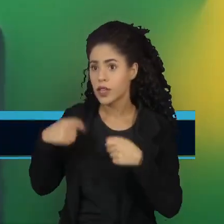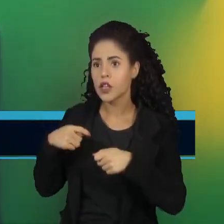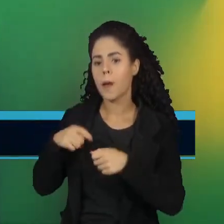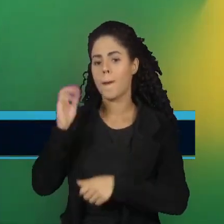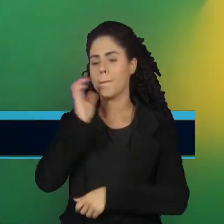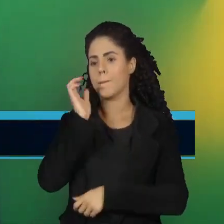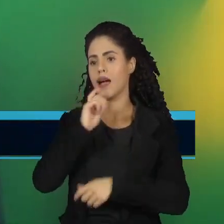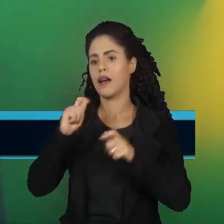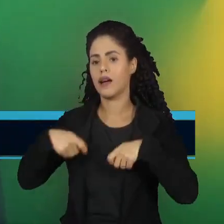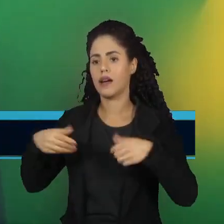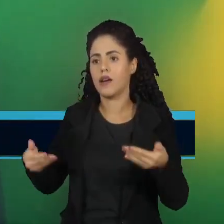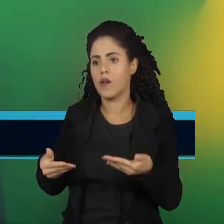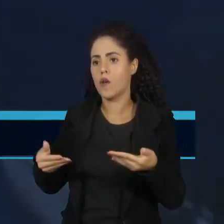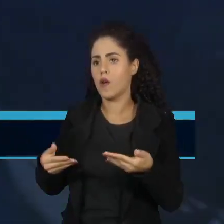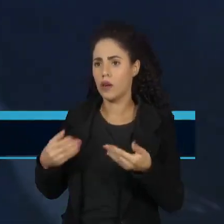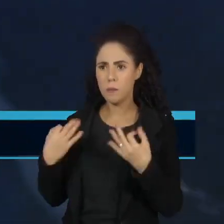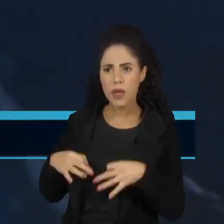exige nesse momento.